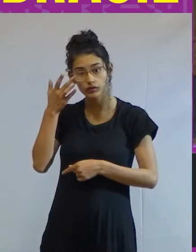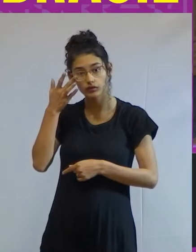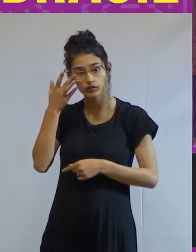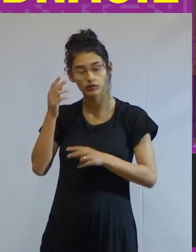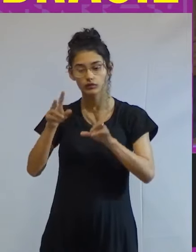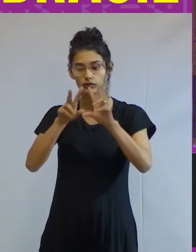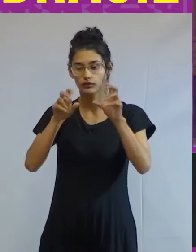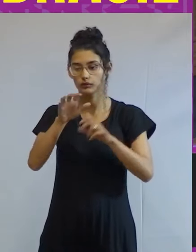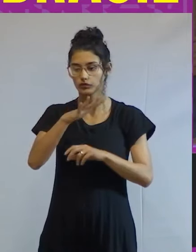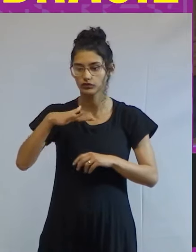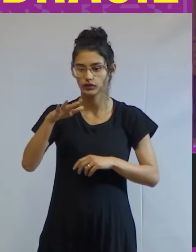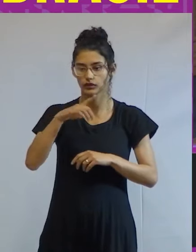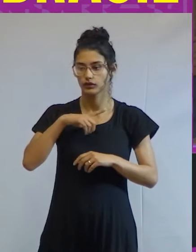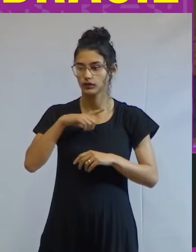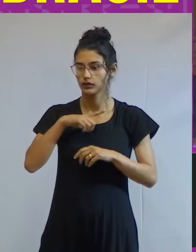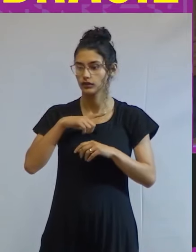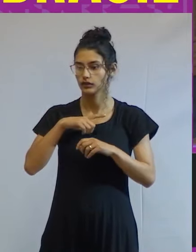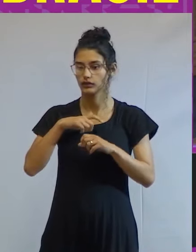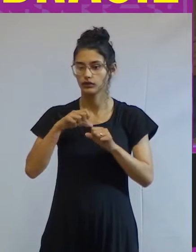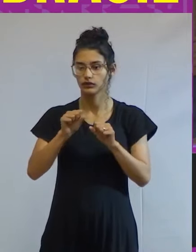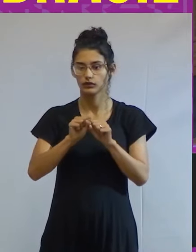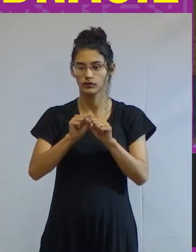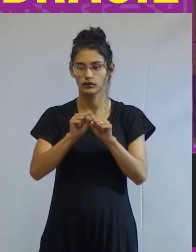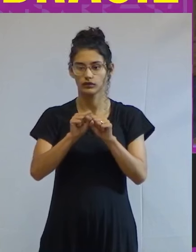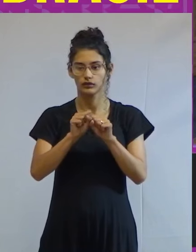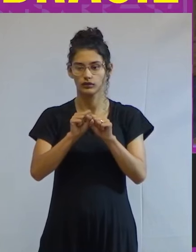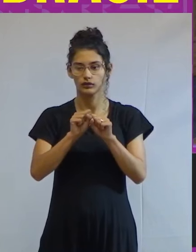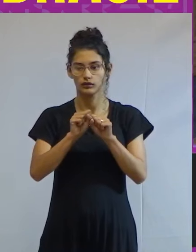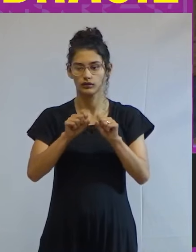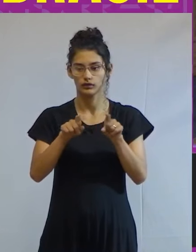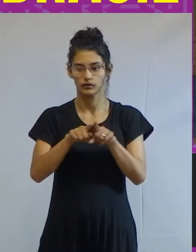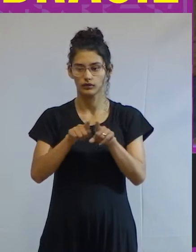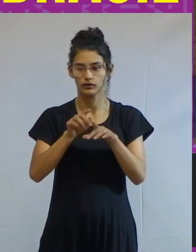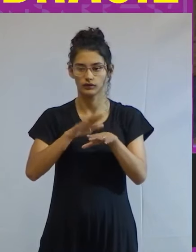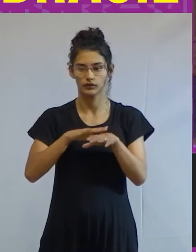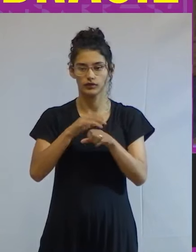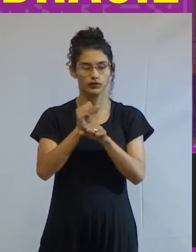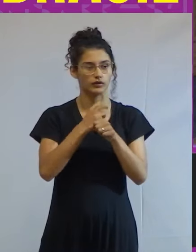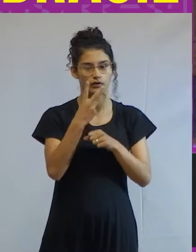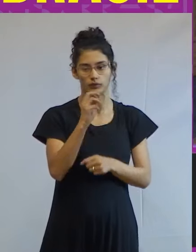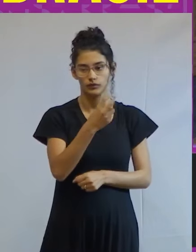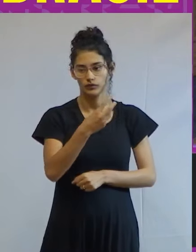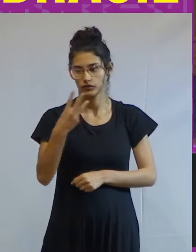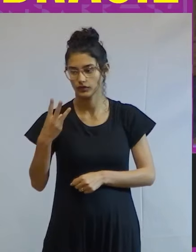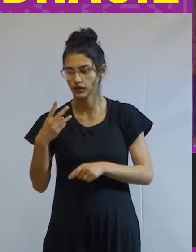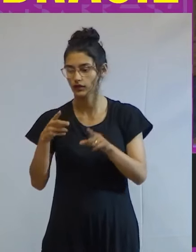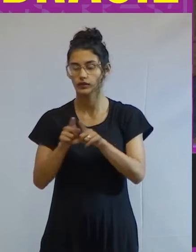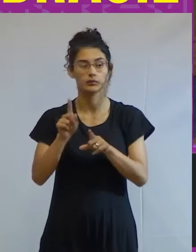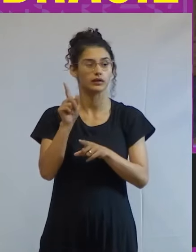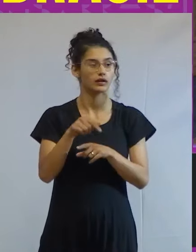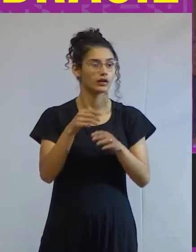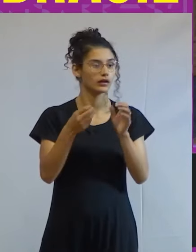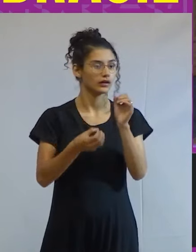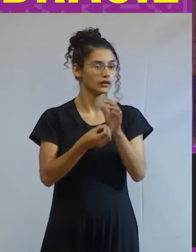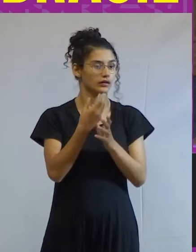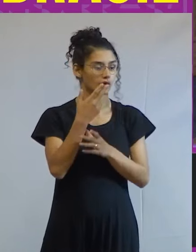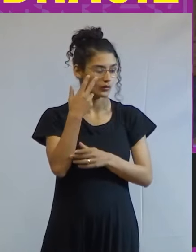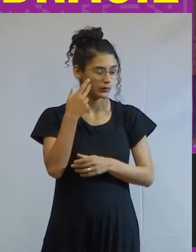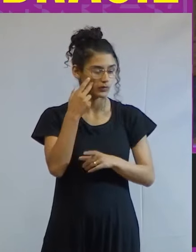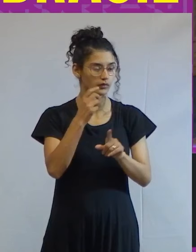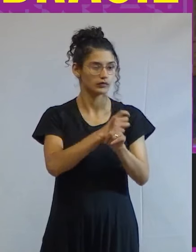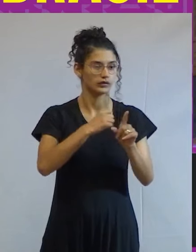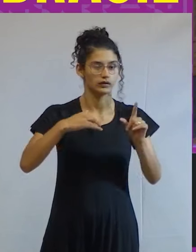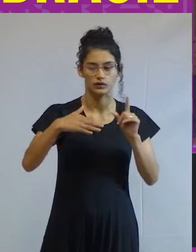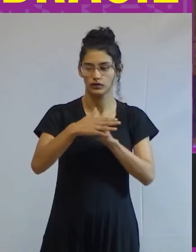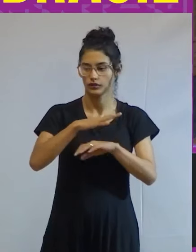que era o tema geral do seminário dessa edição de 2023, que era a produção do comum numa sociedade